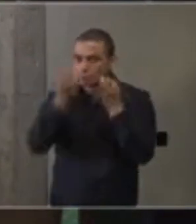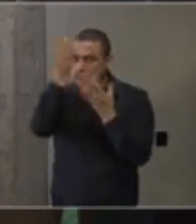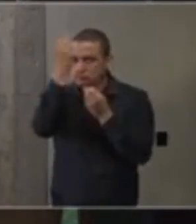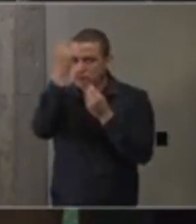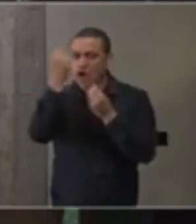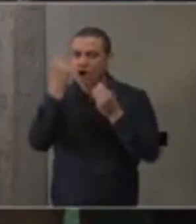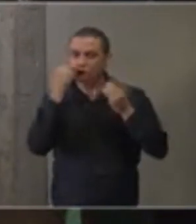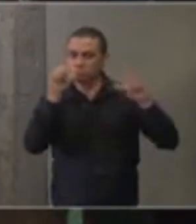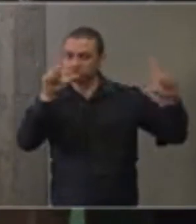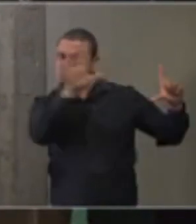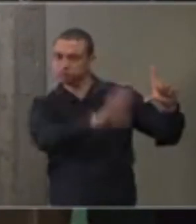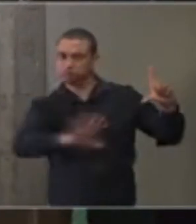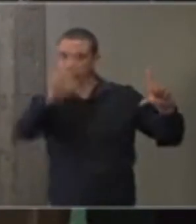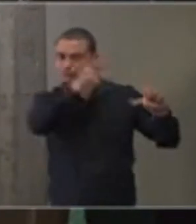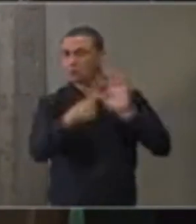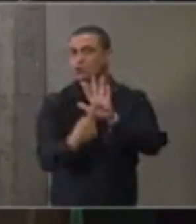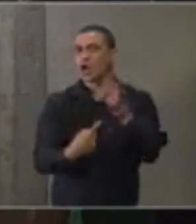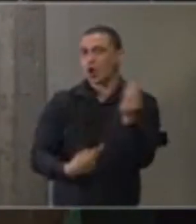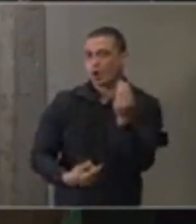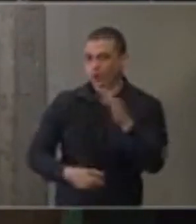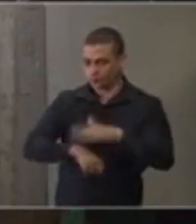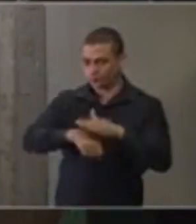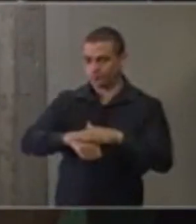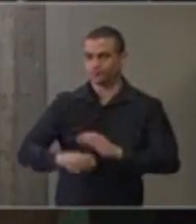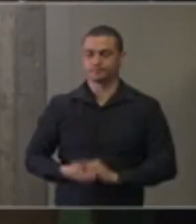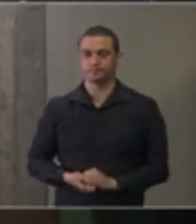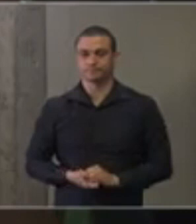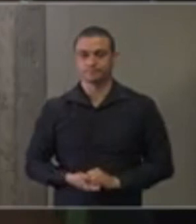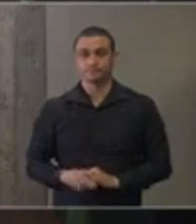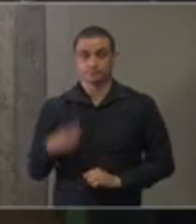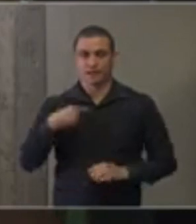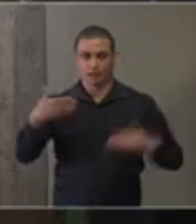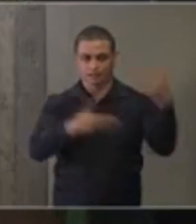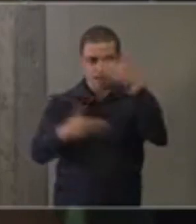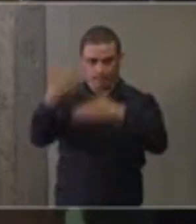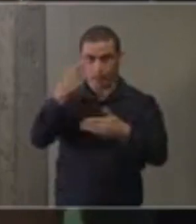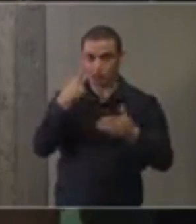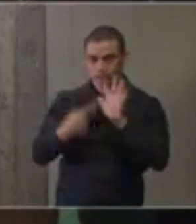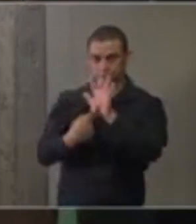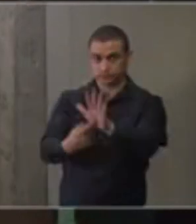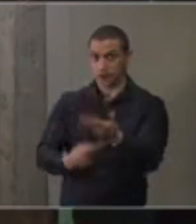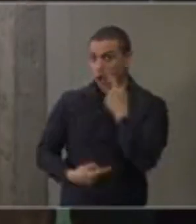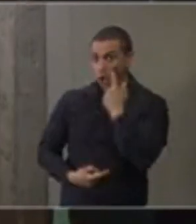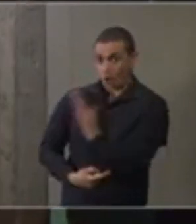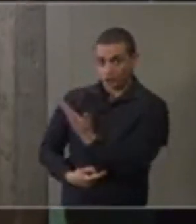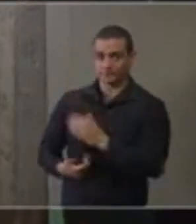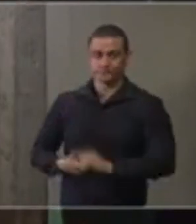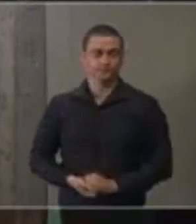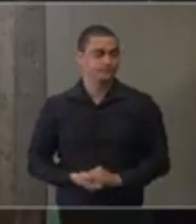em relação a isso. Tenham uma apresentação. Por favor, o primeiro.